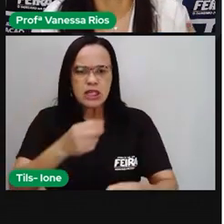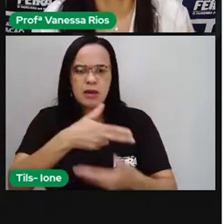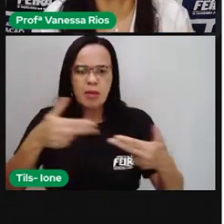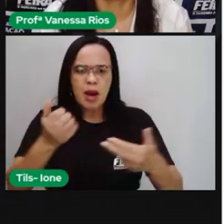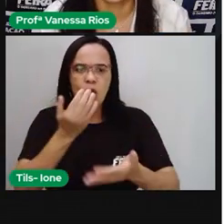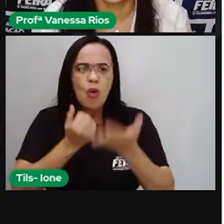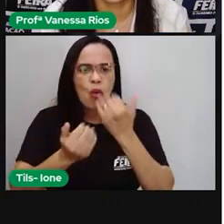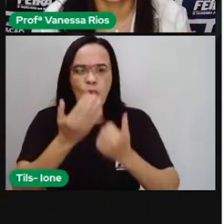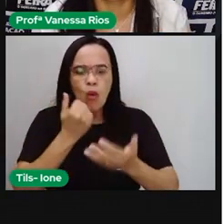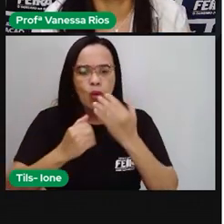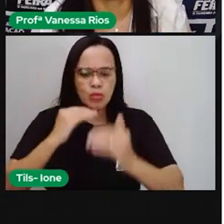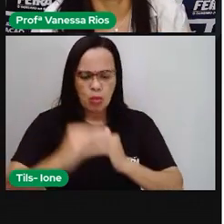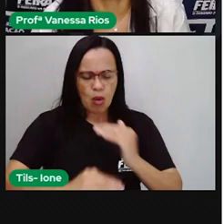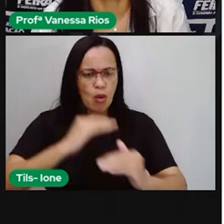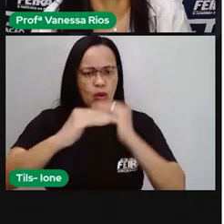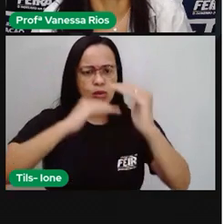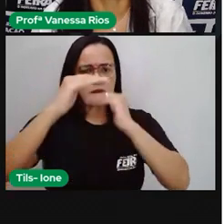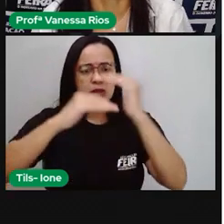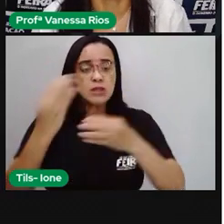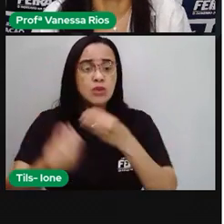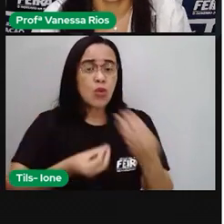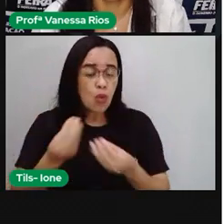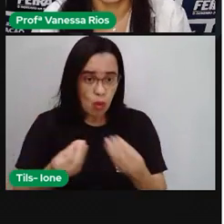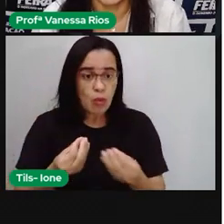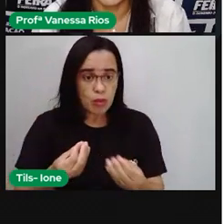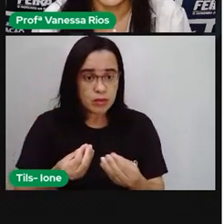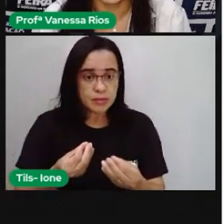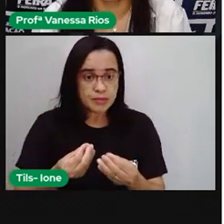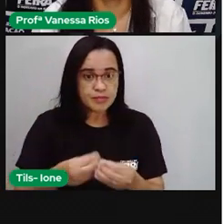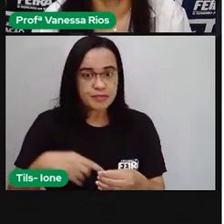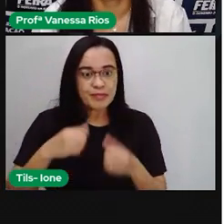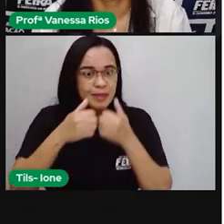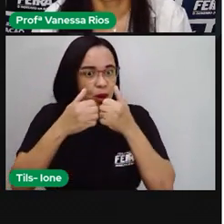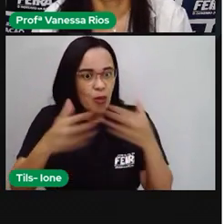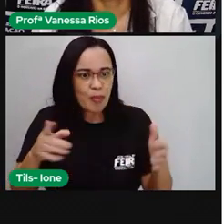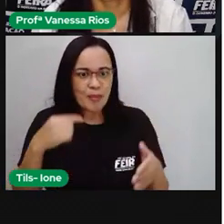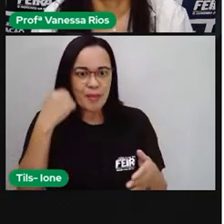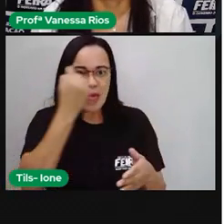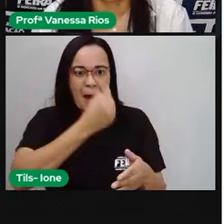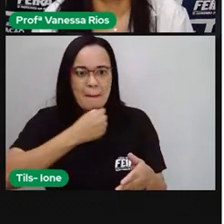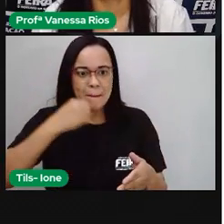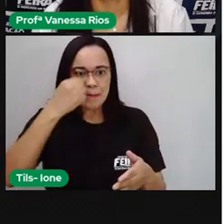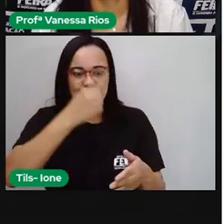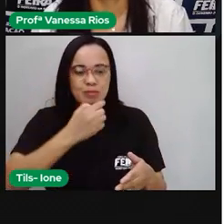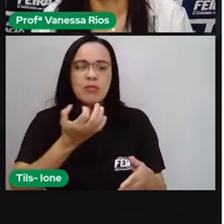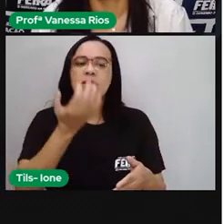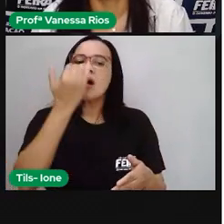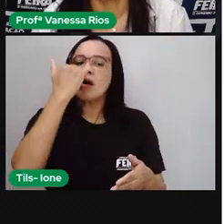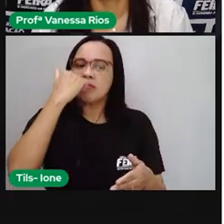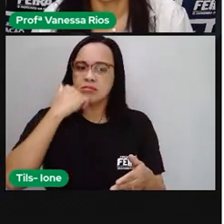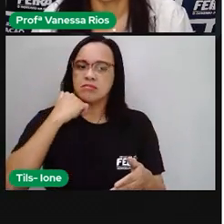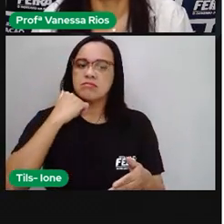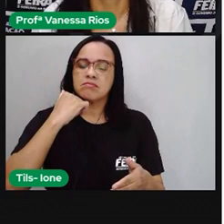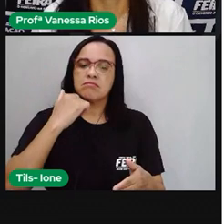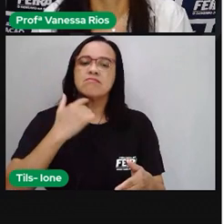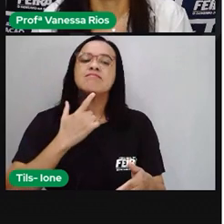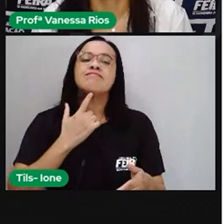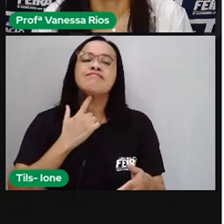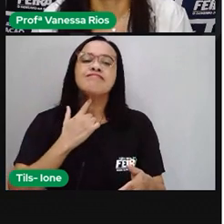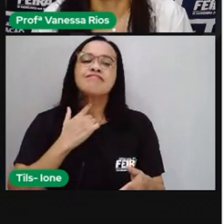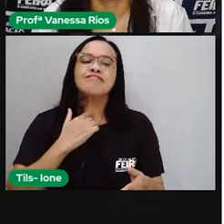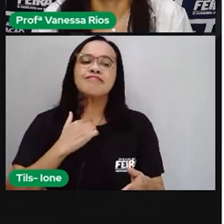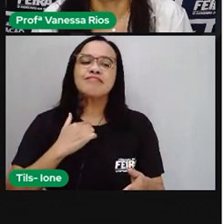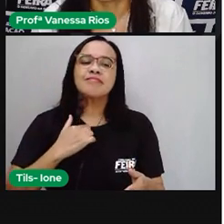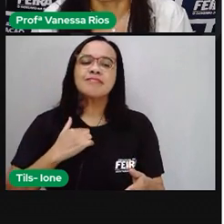processo de digestão, ele se inicia na boca. E aí depois da boca, né? O alimento